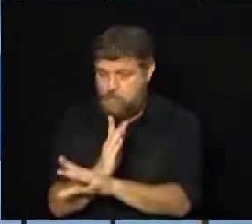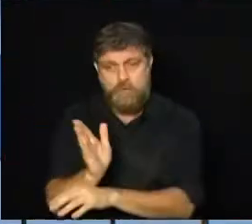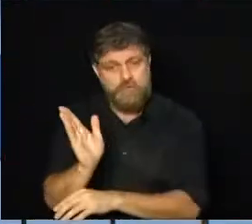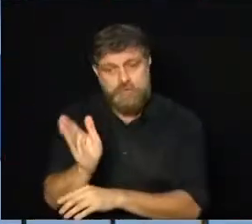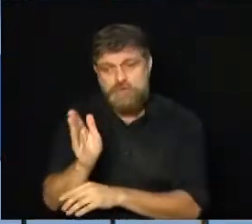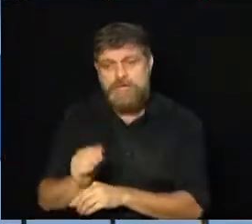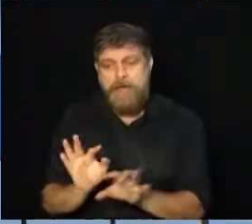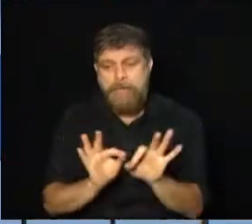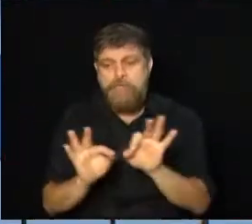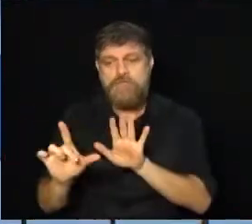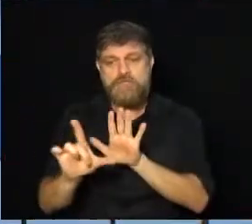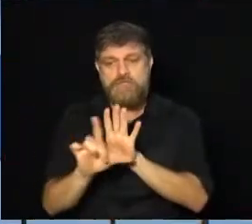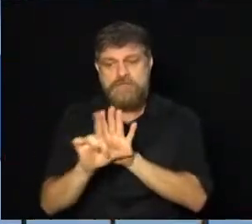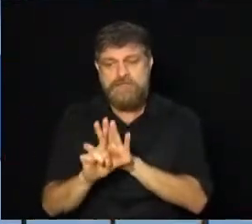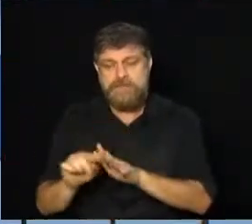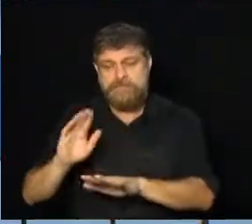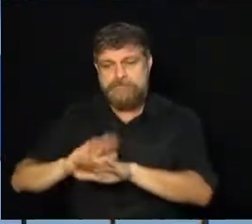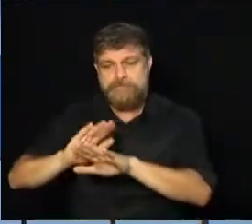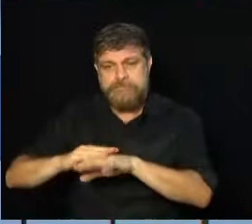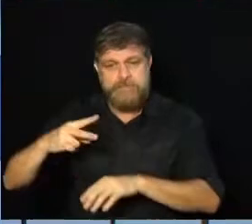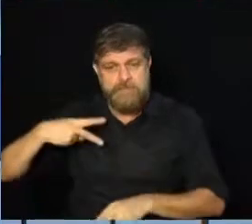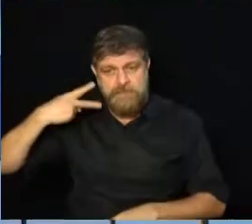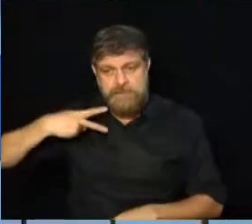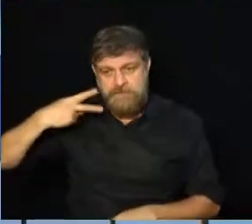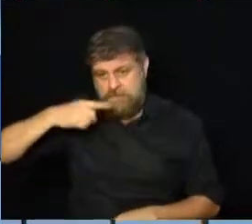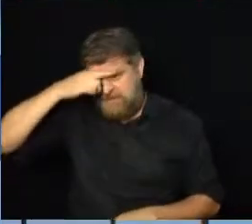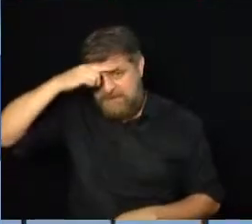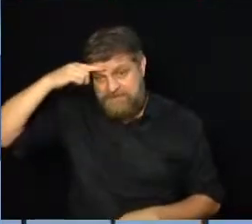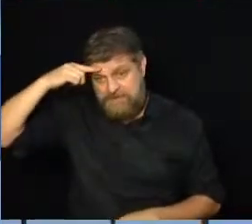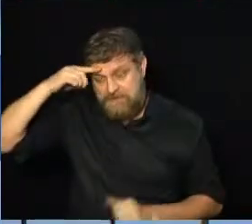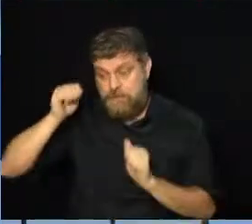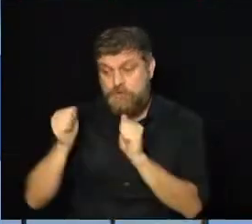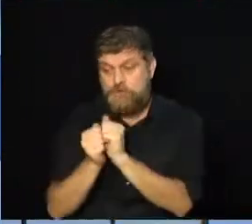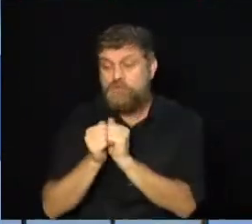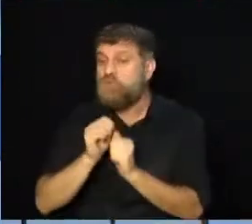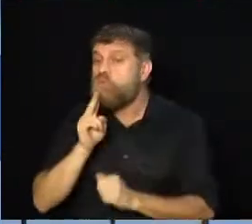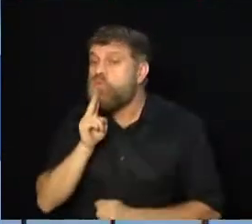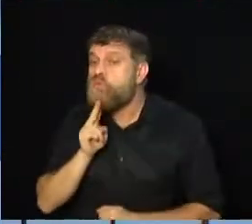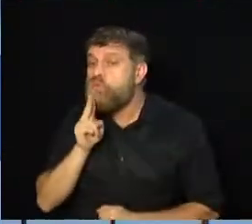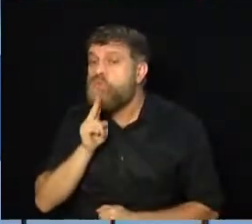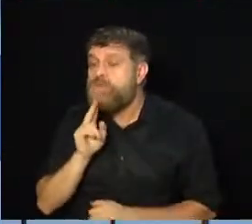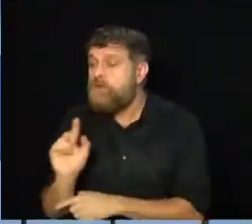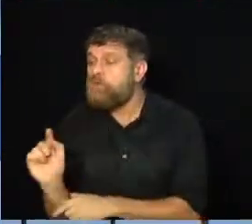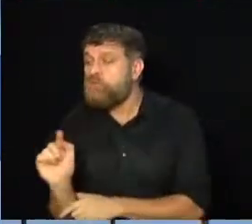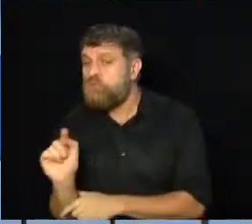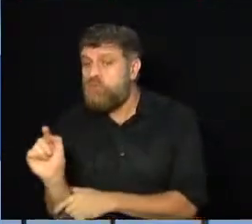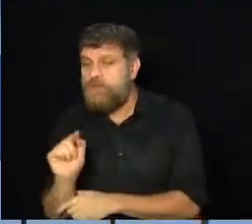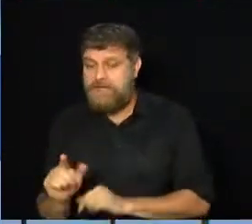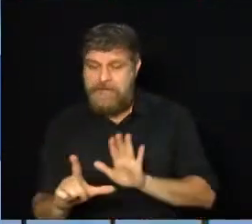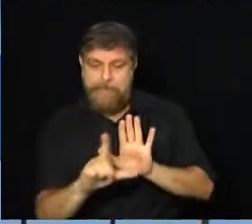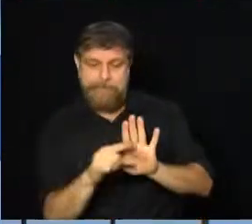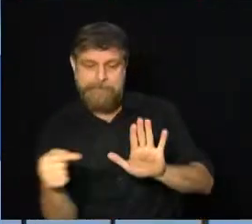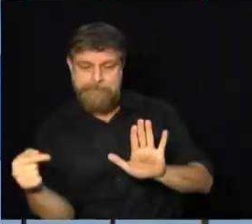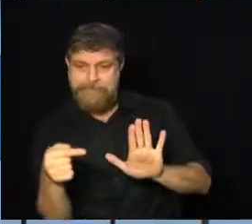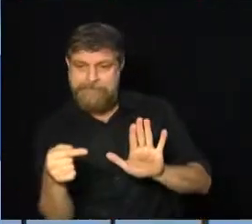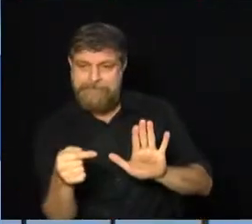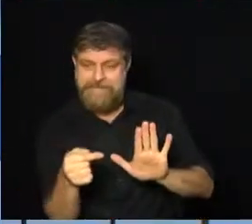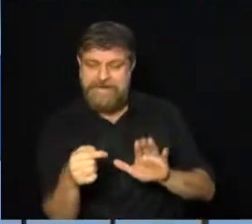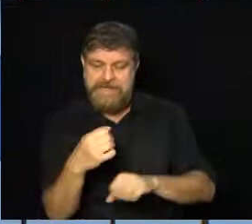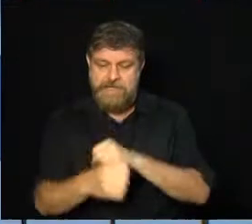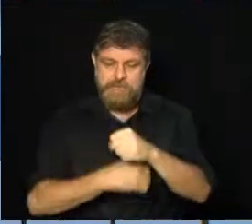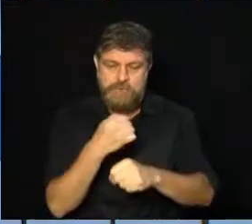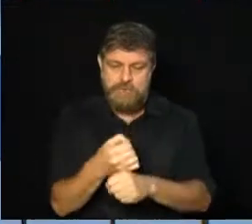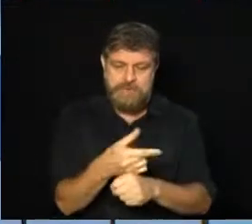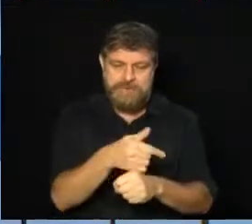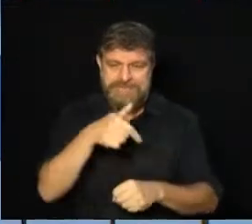de um projeto de lei de autoria dos vereadores Felipe Marquesi e Nelson Osseri, que altera uma lei de 2017 que